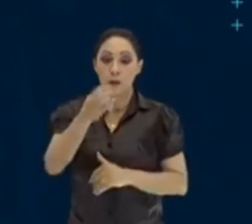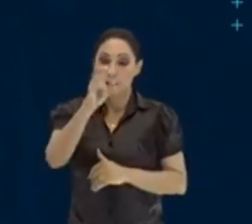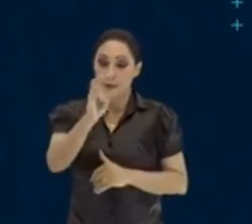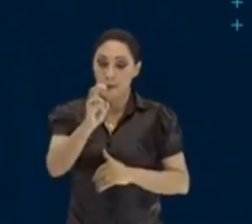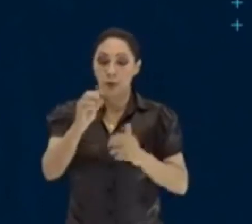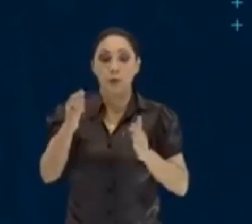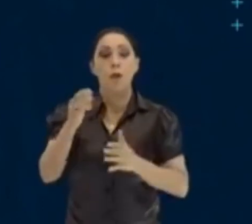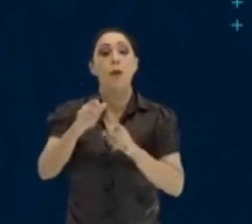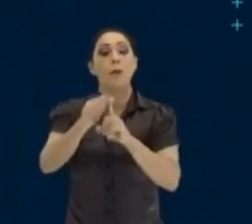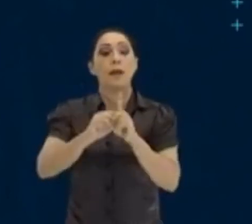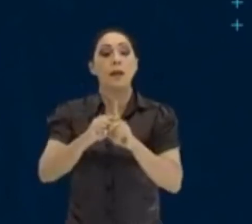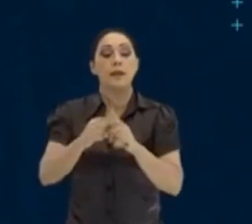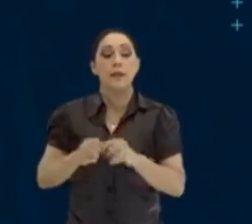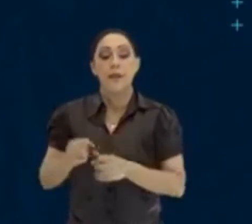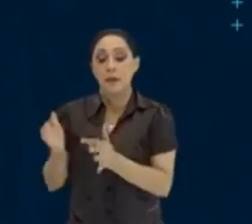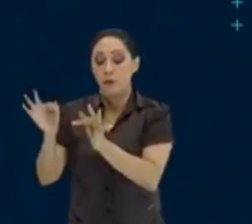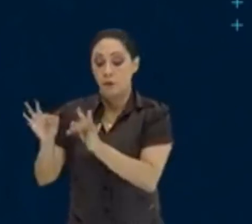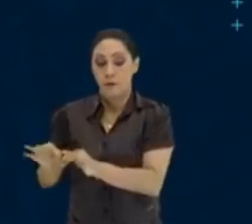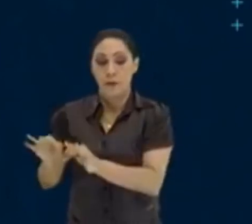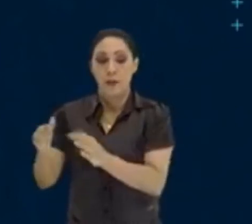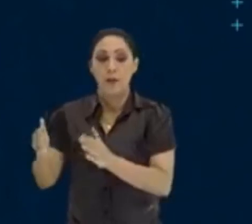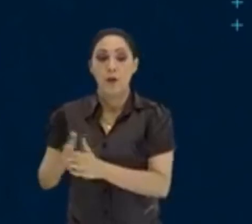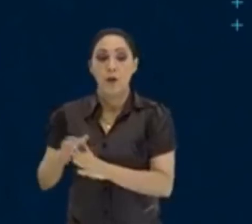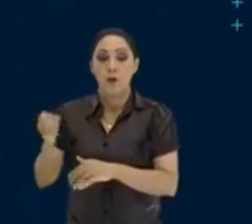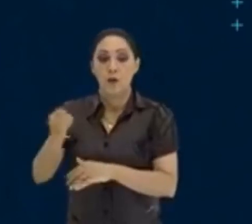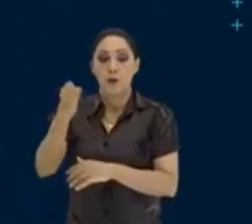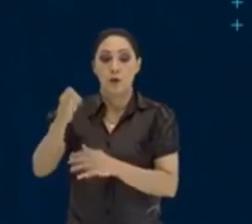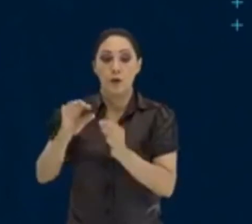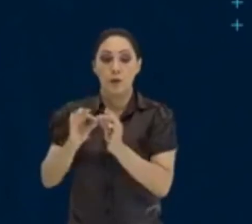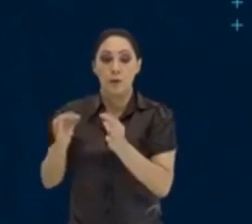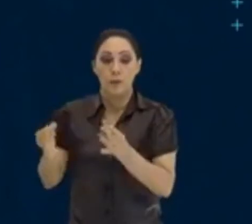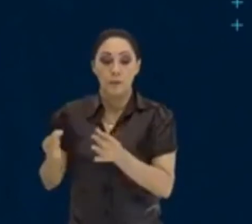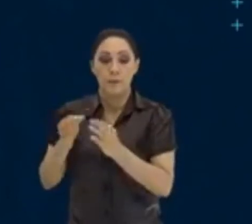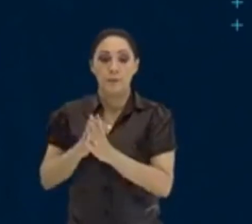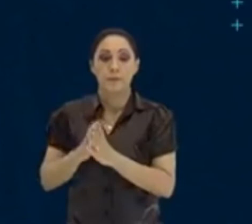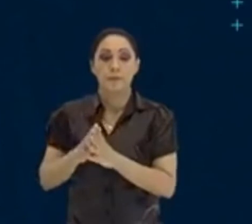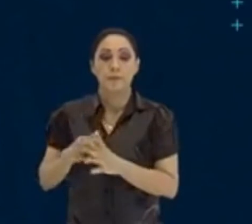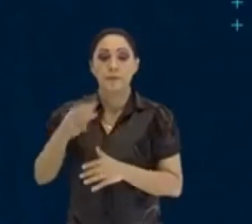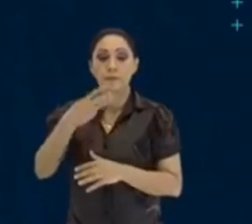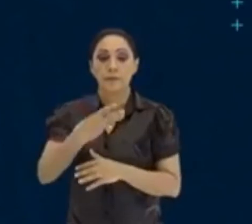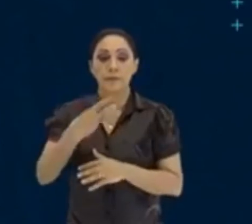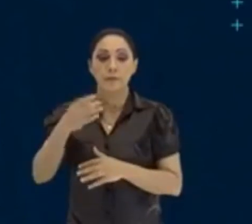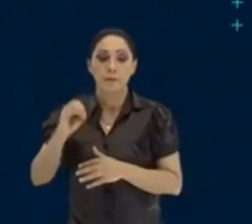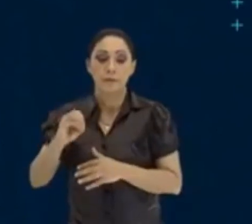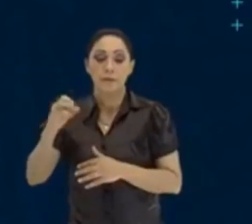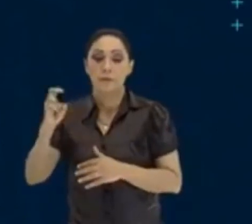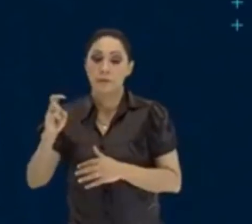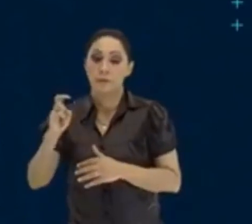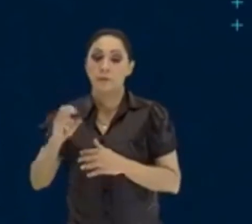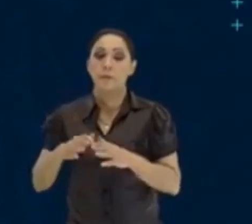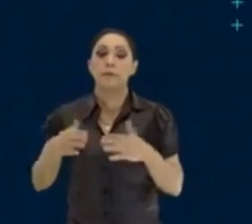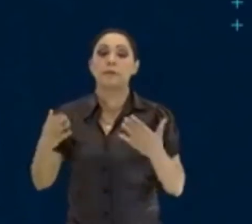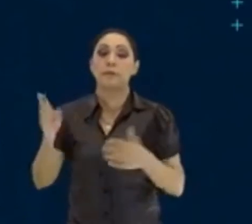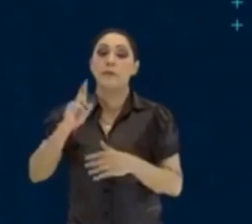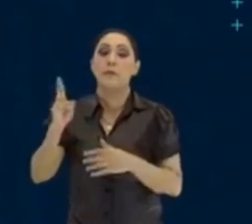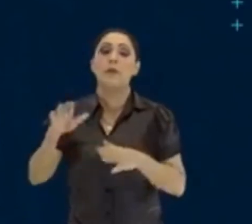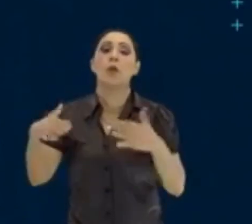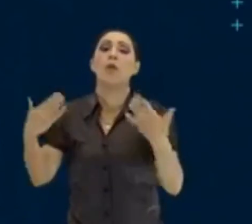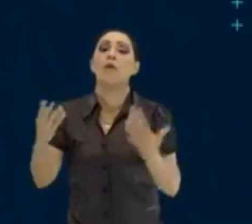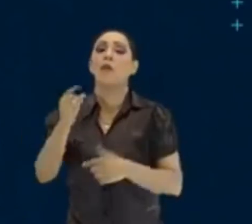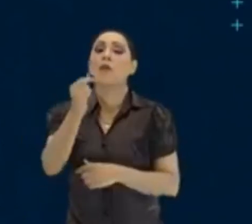Se no fim desse período os juros produzidos foram de 305 reais, qual foi o capital aplicado?